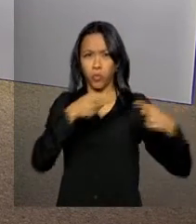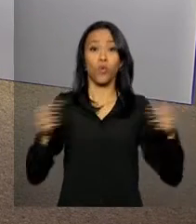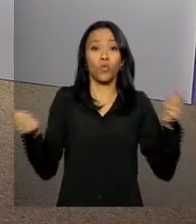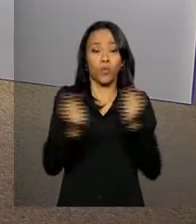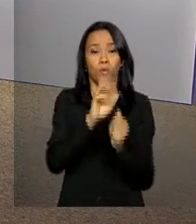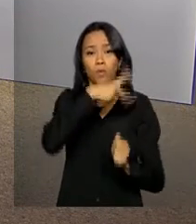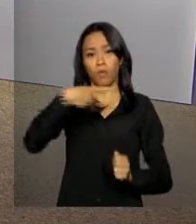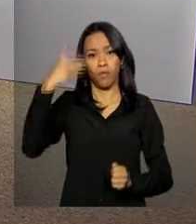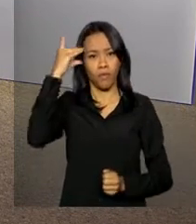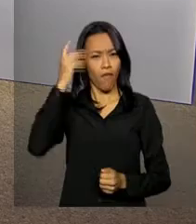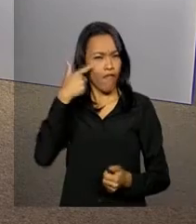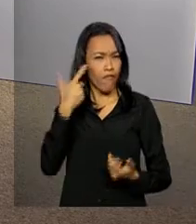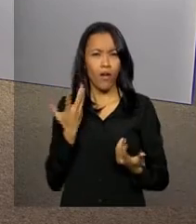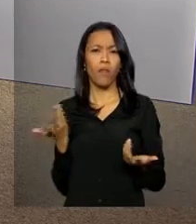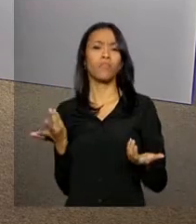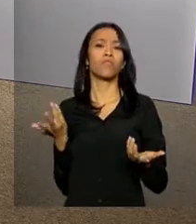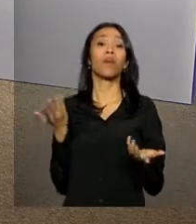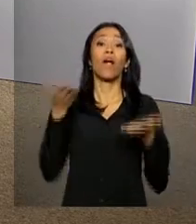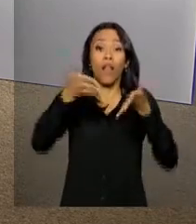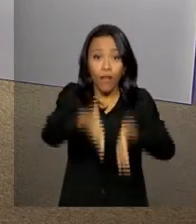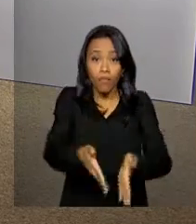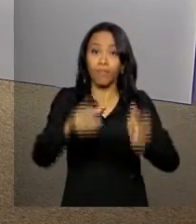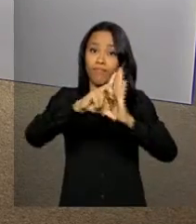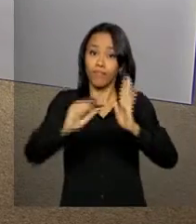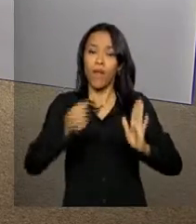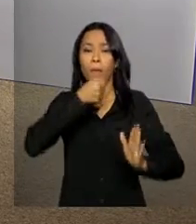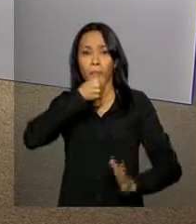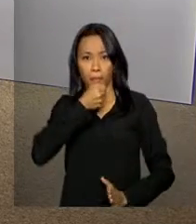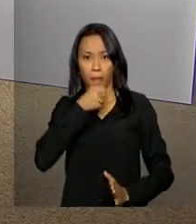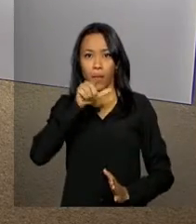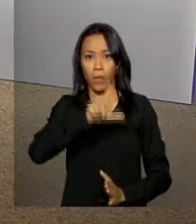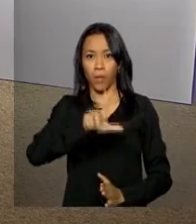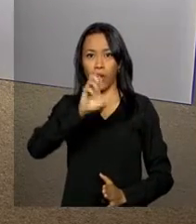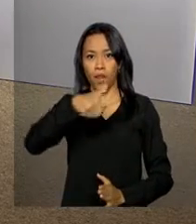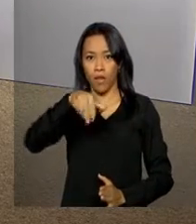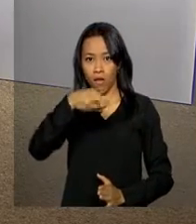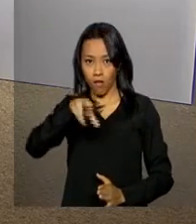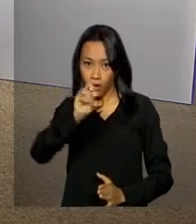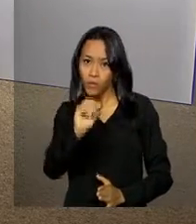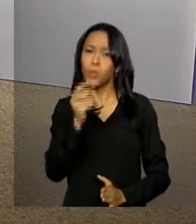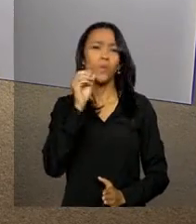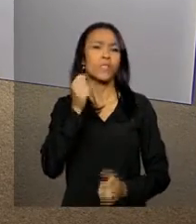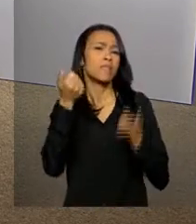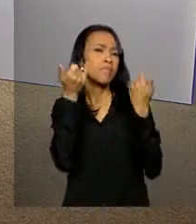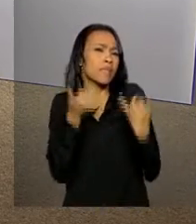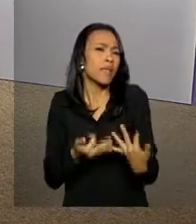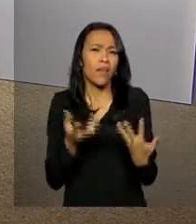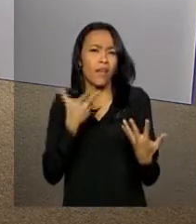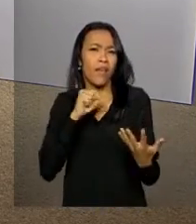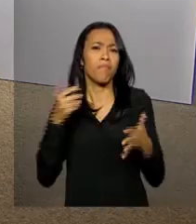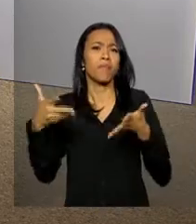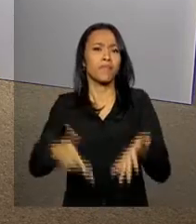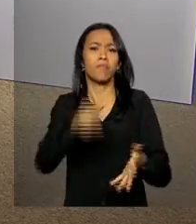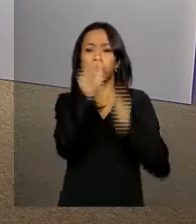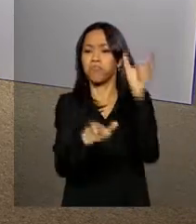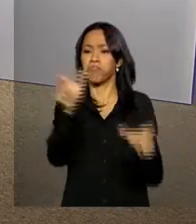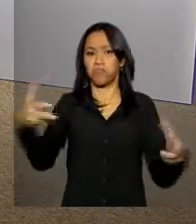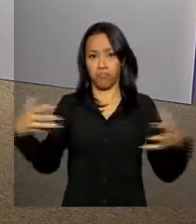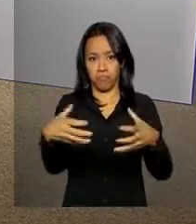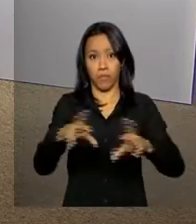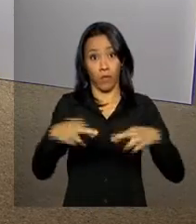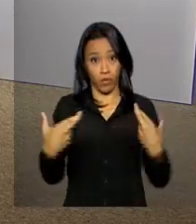presidenta Dilma Rousseff. Vamos voltar a falar com o repórter Leandro Alarcon, que conta para a gente quem participa dessa reunião. Oi, Leandro.